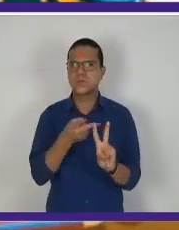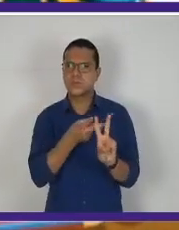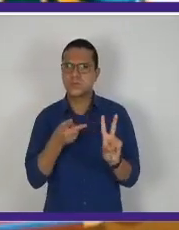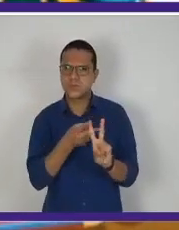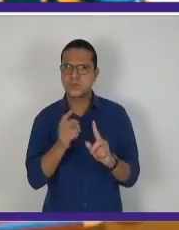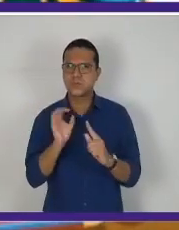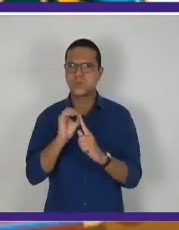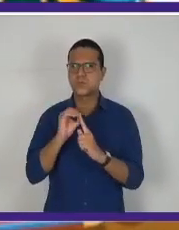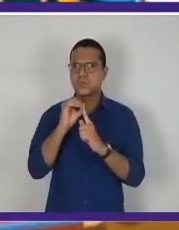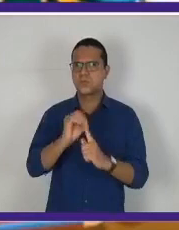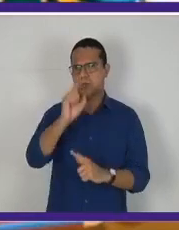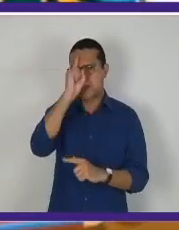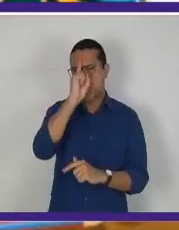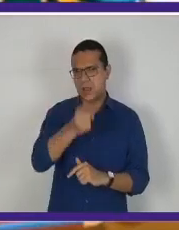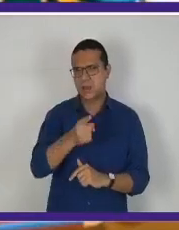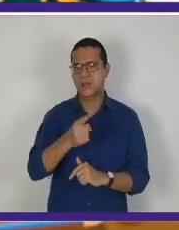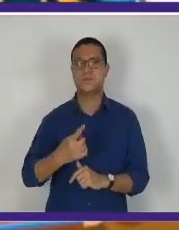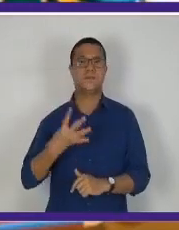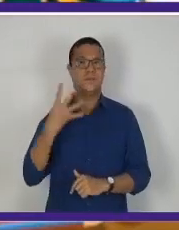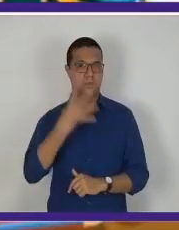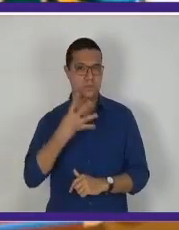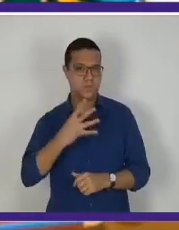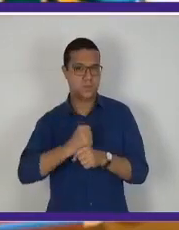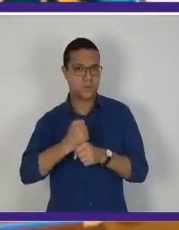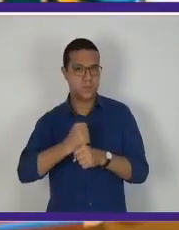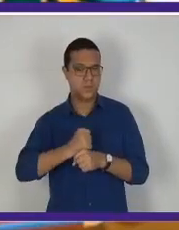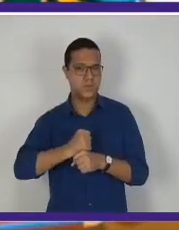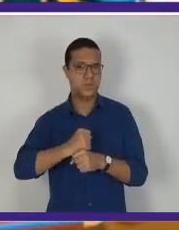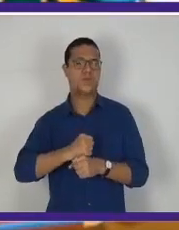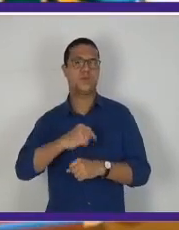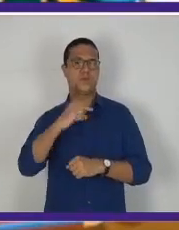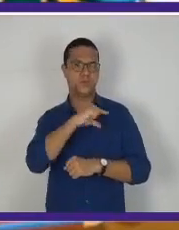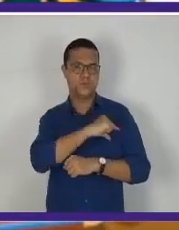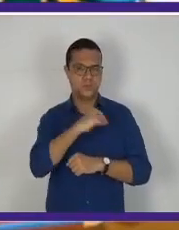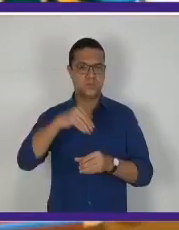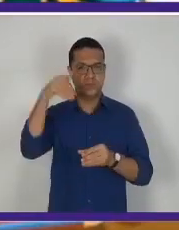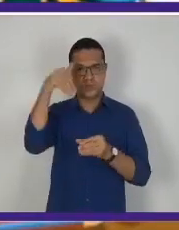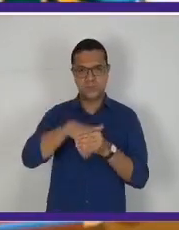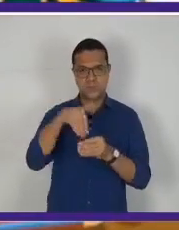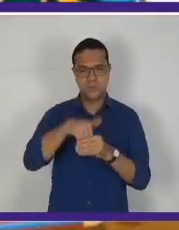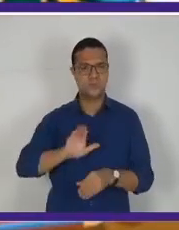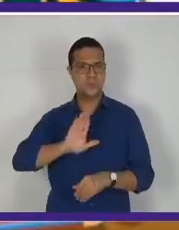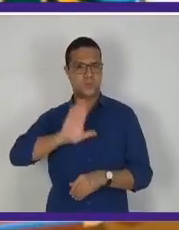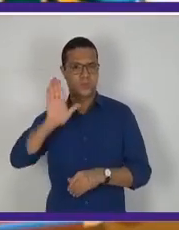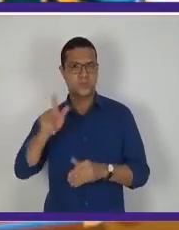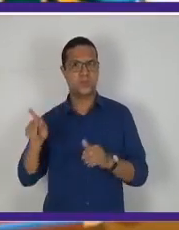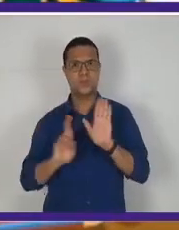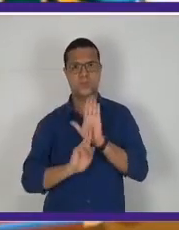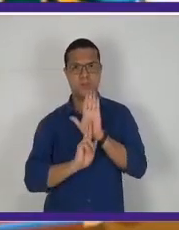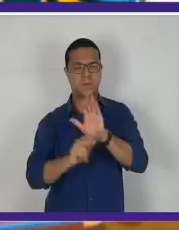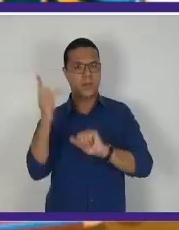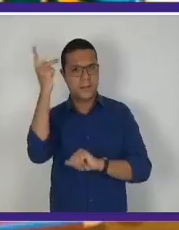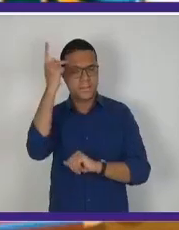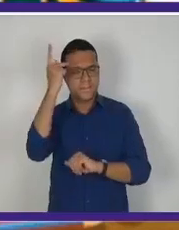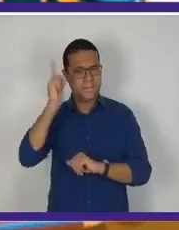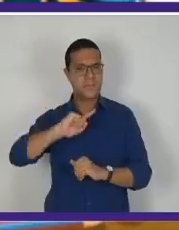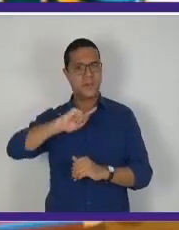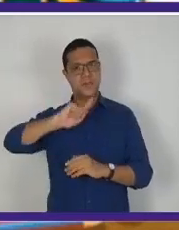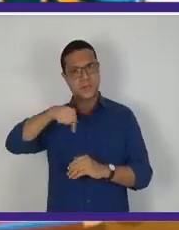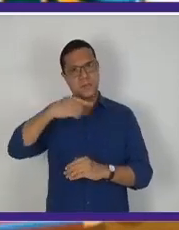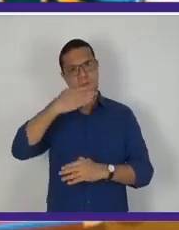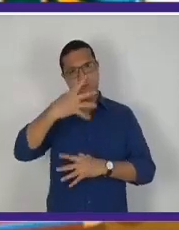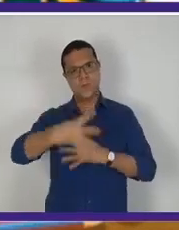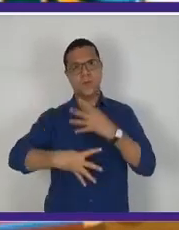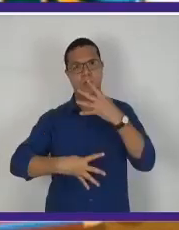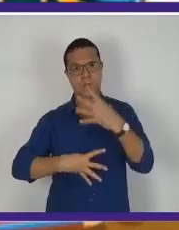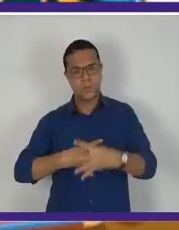oligarquias, quatro anos se elegia um candidato representante de São Paulo, quatro anos posterior